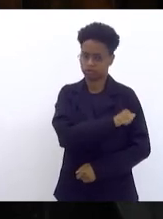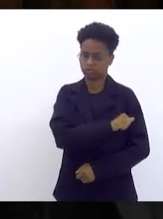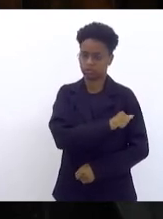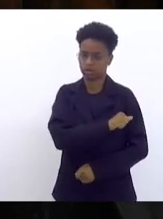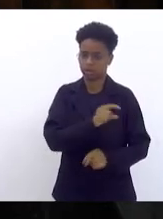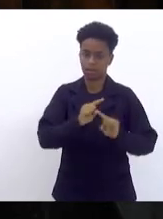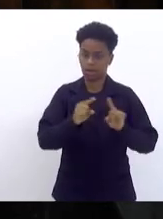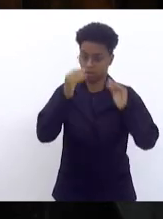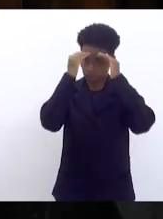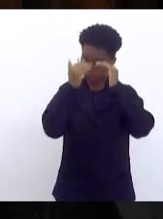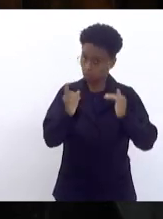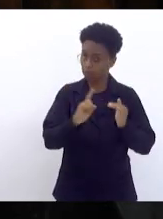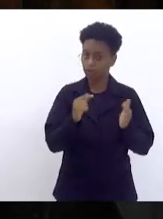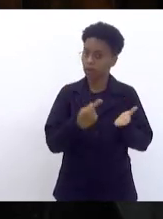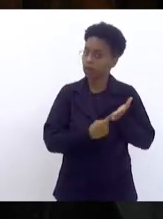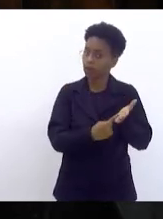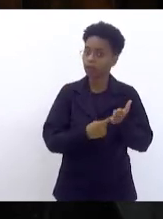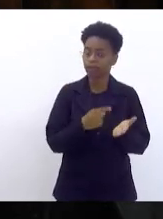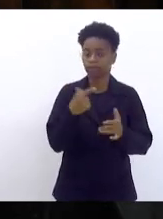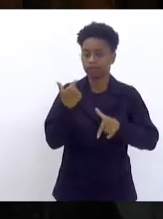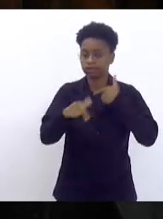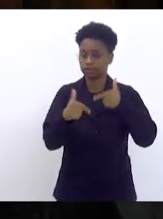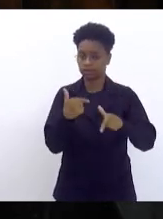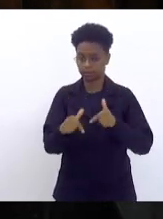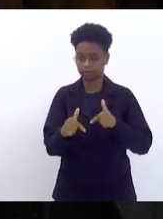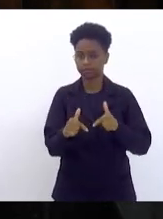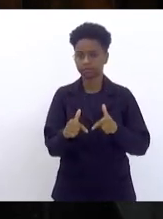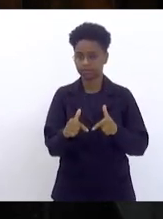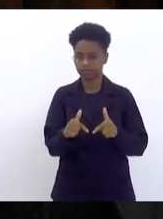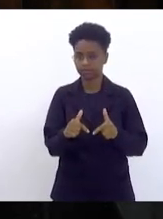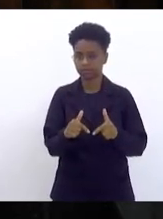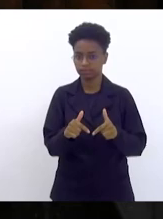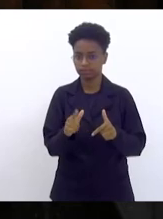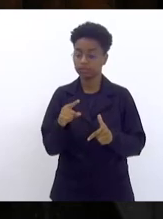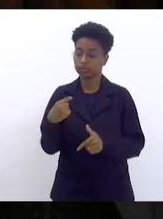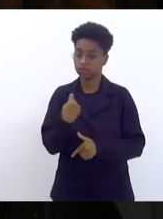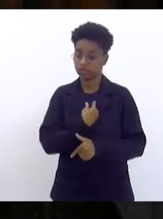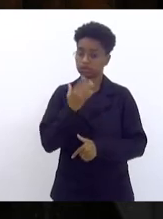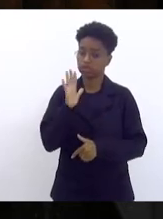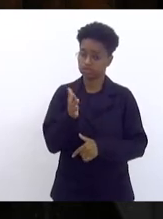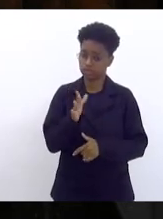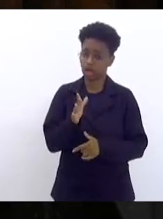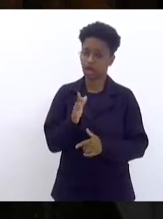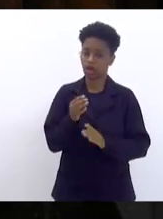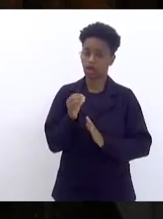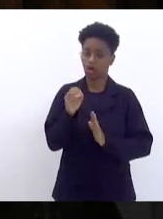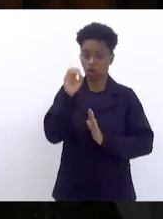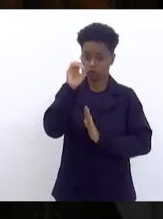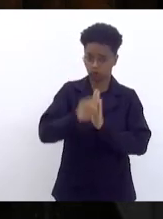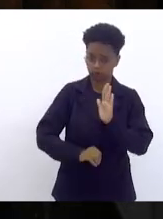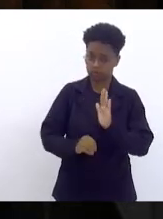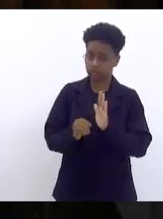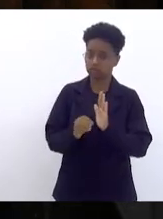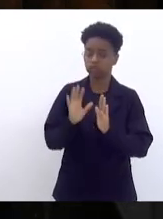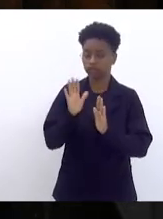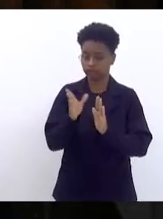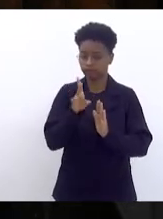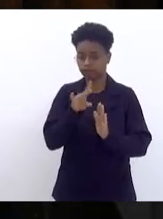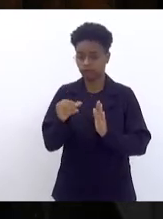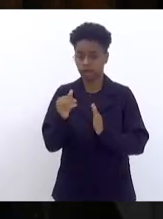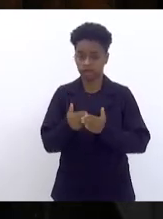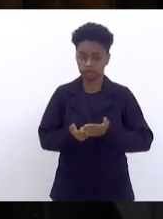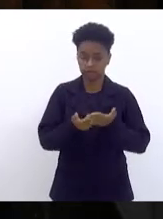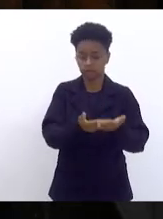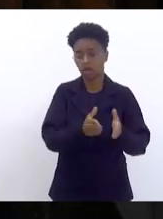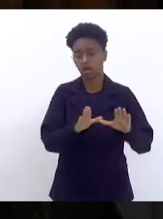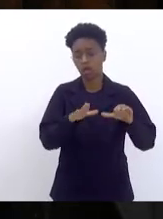não honra com seus compromissos trabalhistas. A gente já oficiou, a gente vai encaminhar para a Comissão